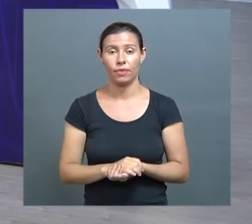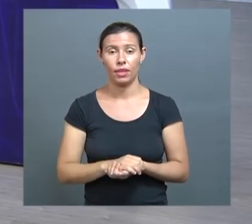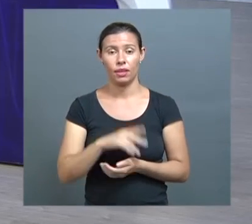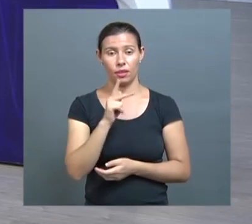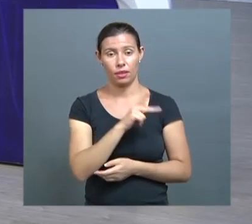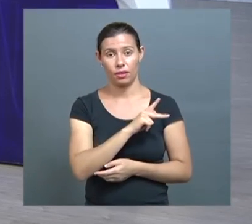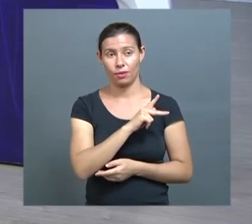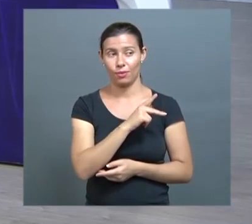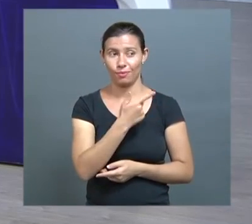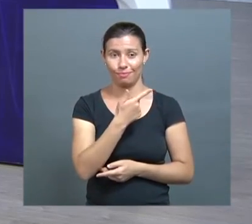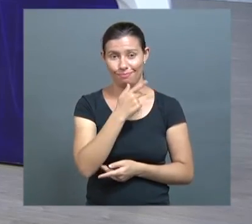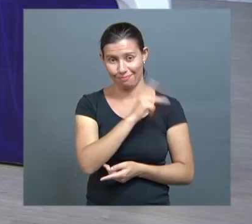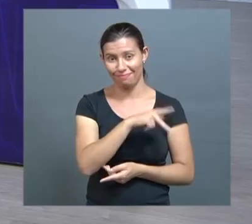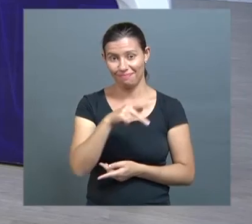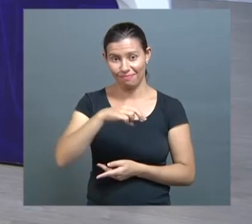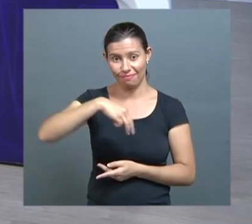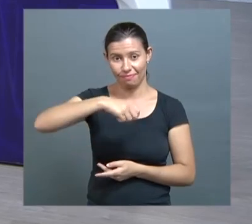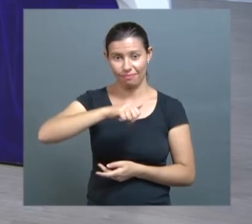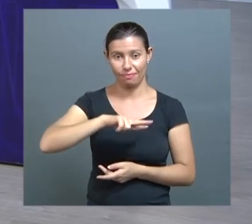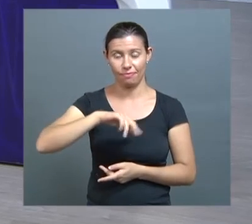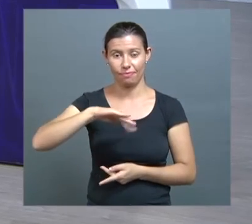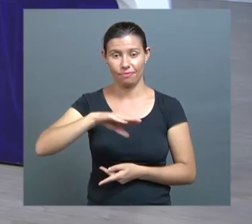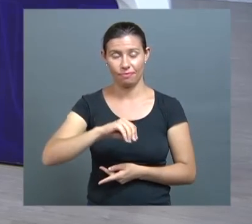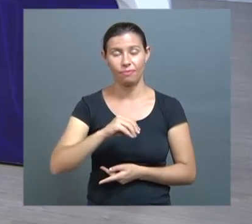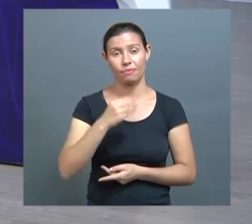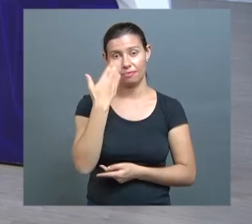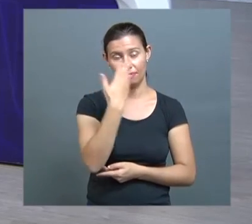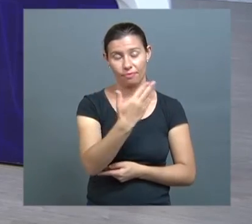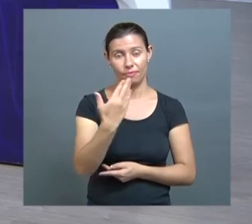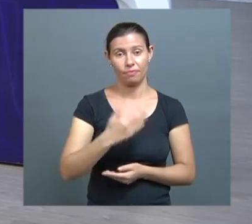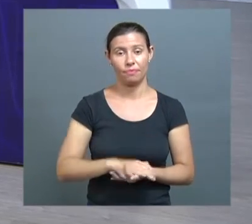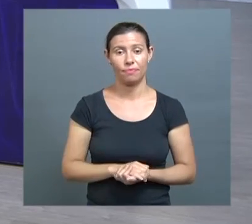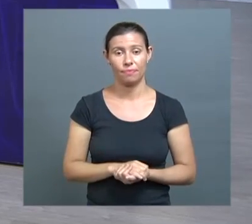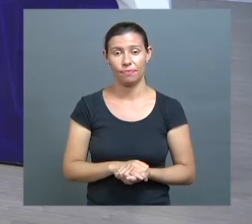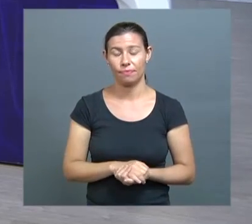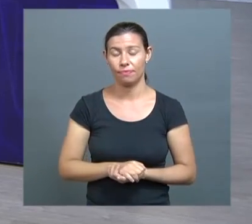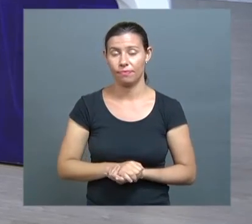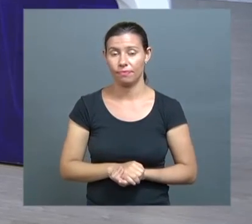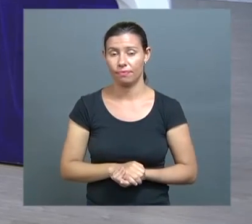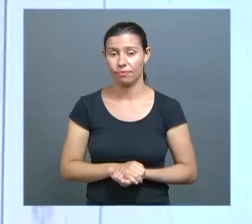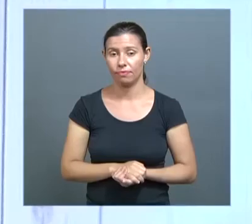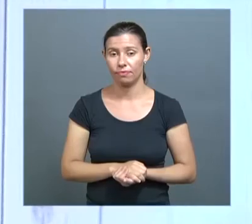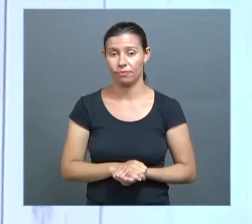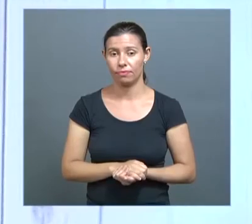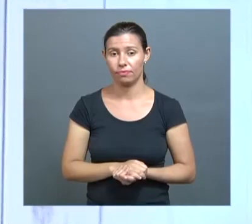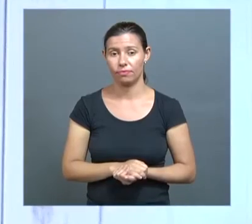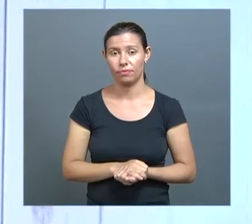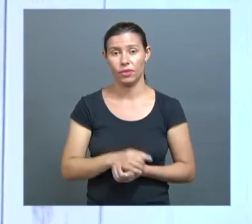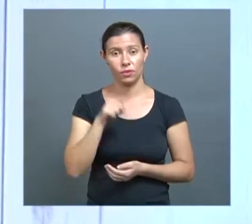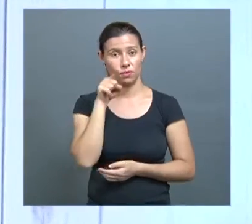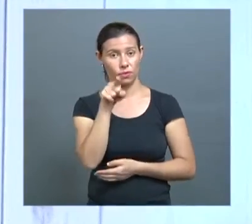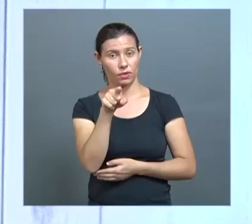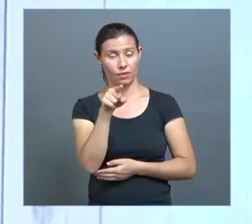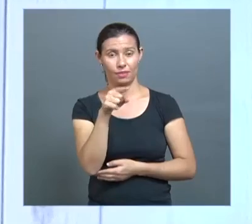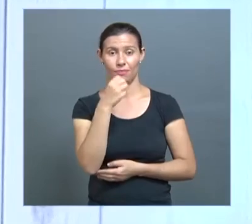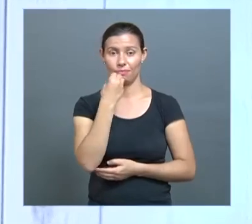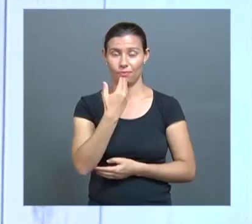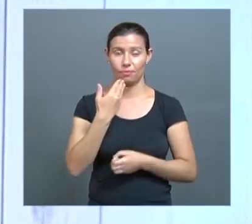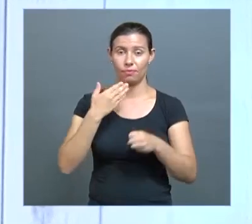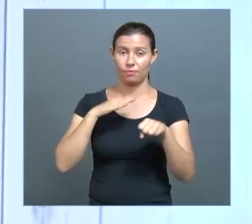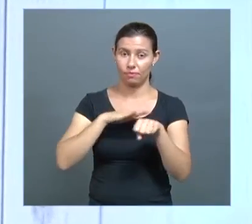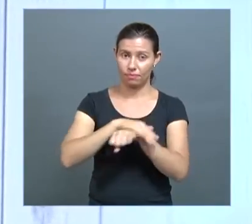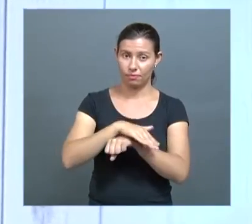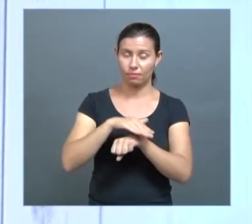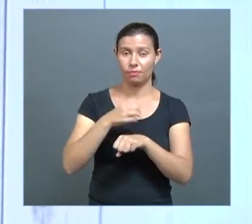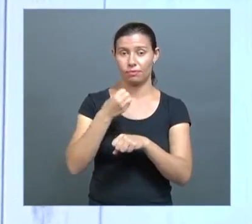Professor Márcio muito obrigada também pela sua presença aqui no Jornal da UFO. Eu que agradeço. Para você então um ótimo fim de